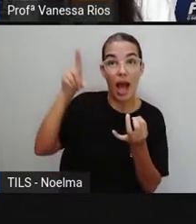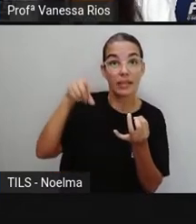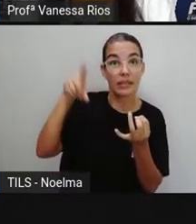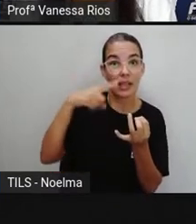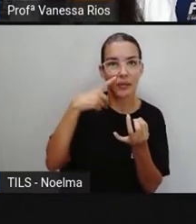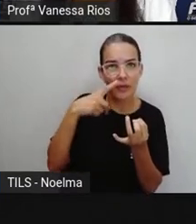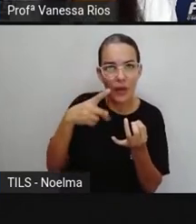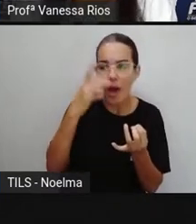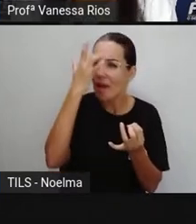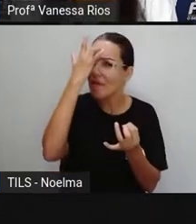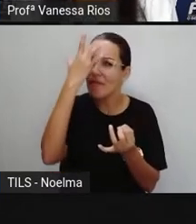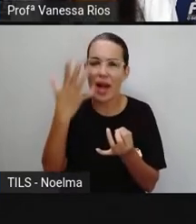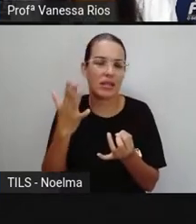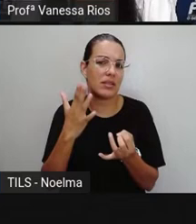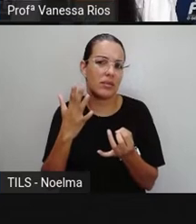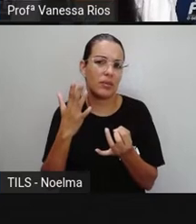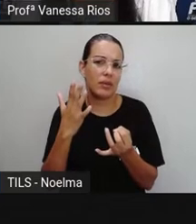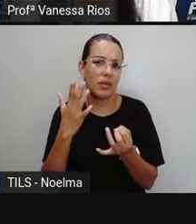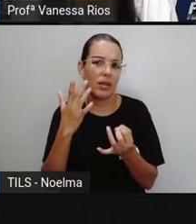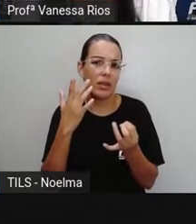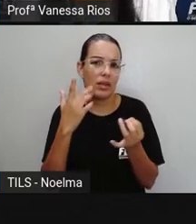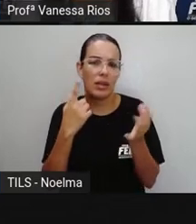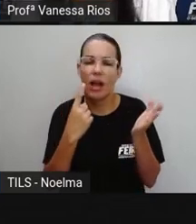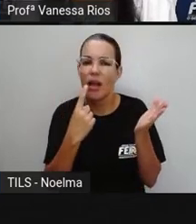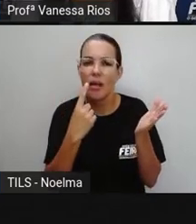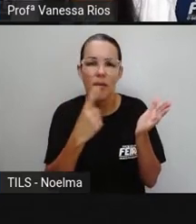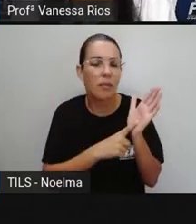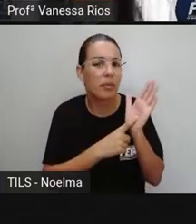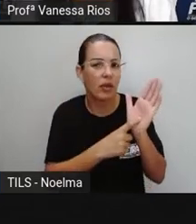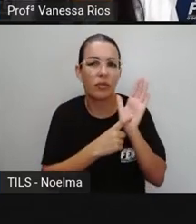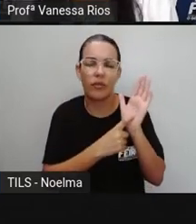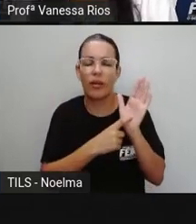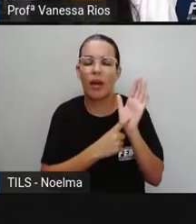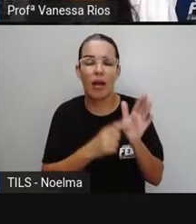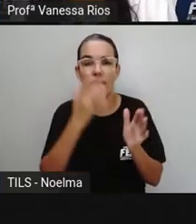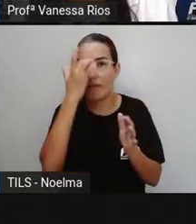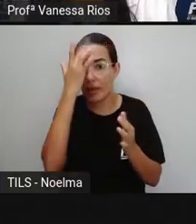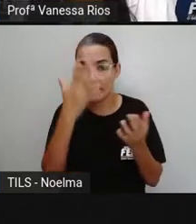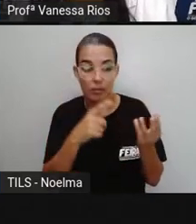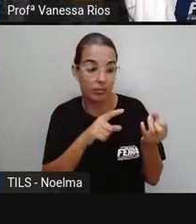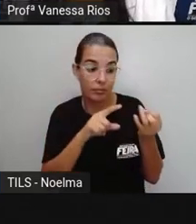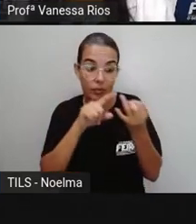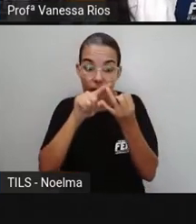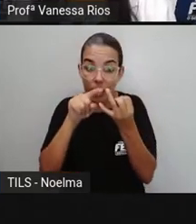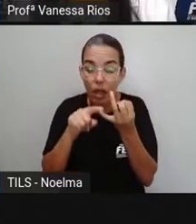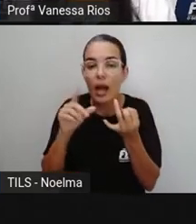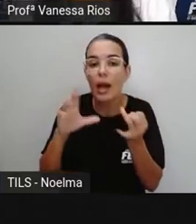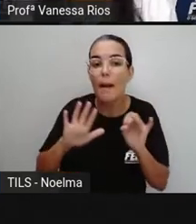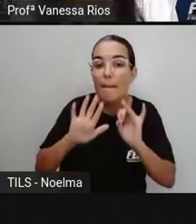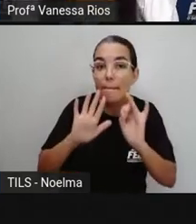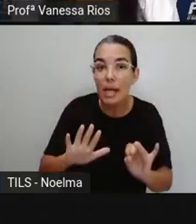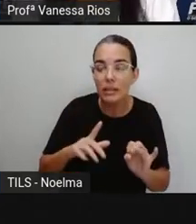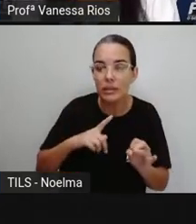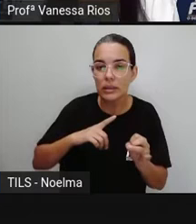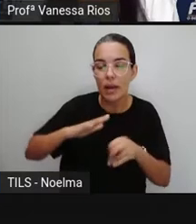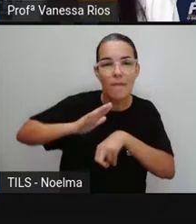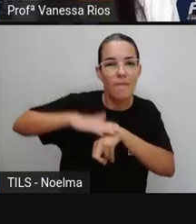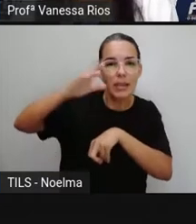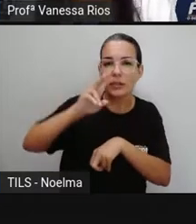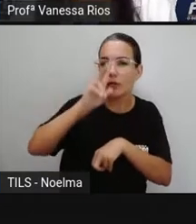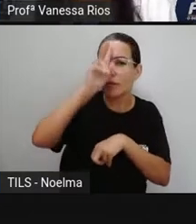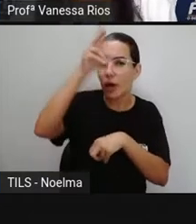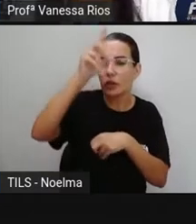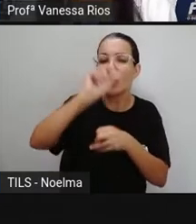Do acento agudo, nas palavras aí café e cipó, e do acento circunflexo, na palavra bebê.